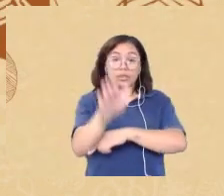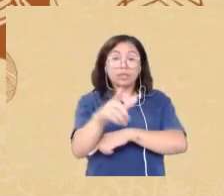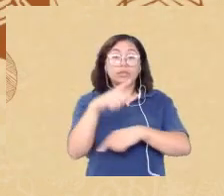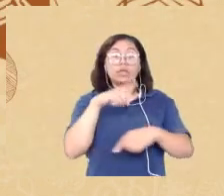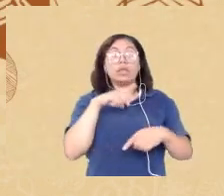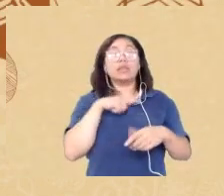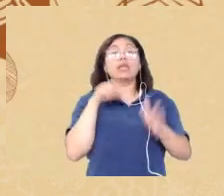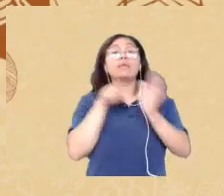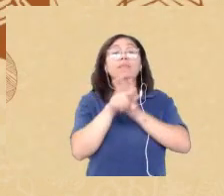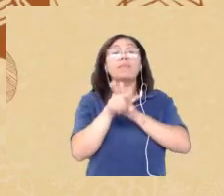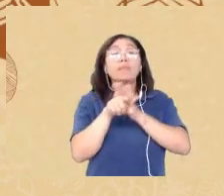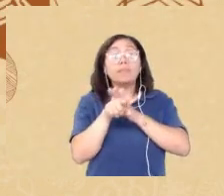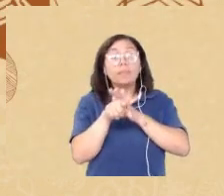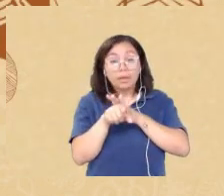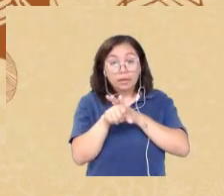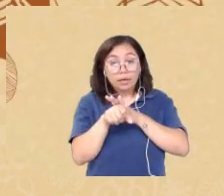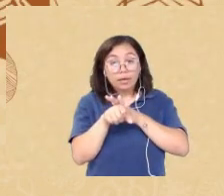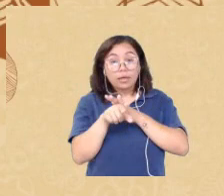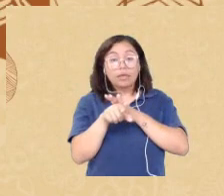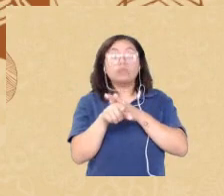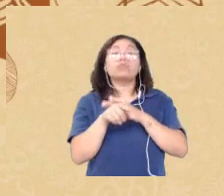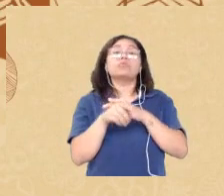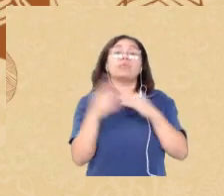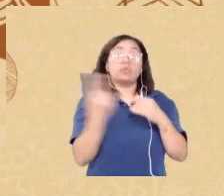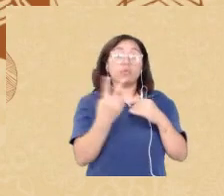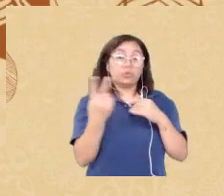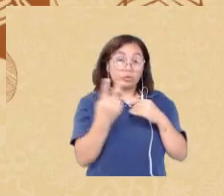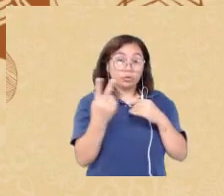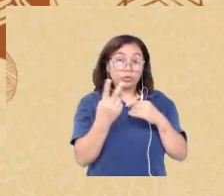Léo e para a professora Flávia